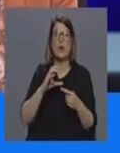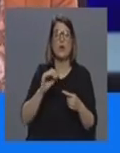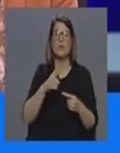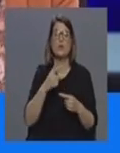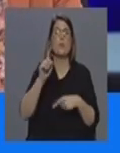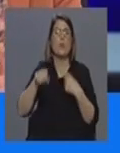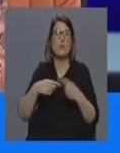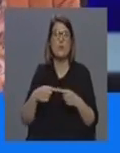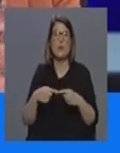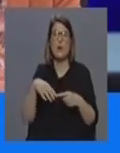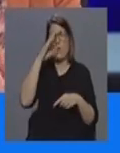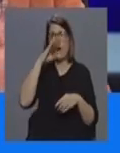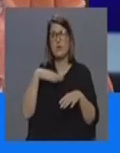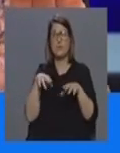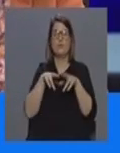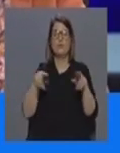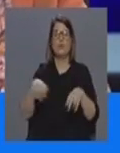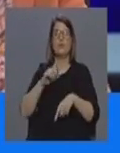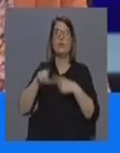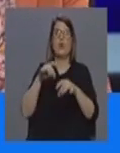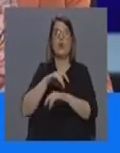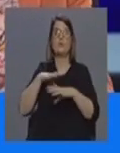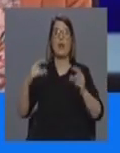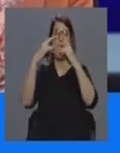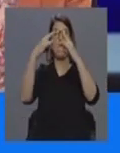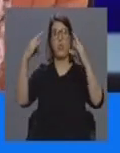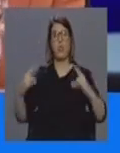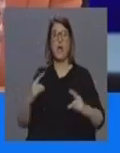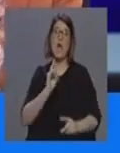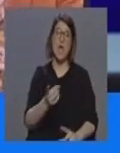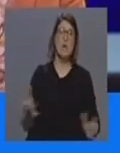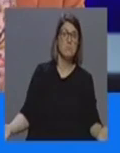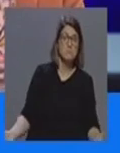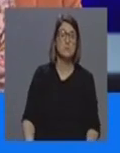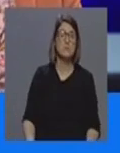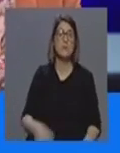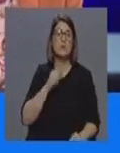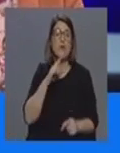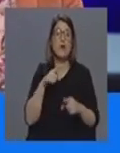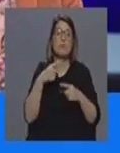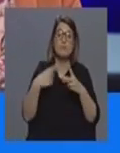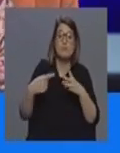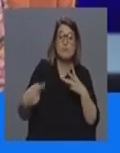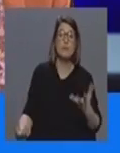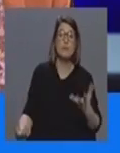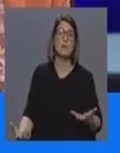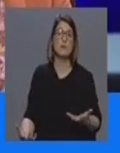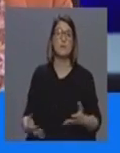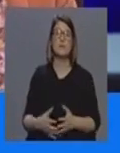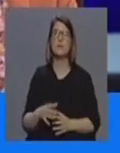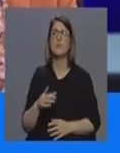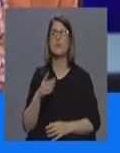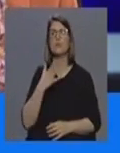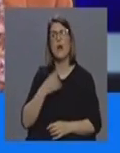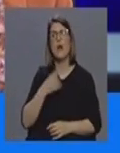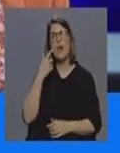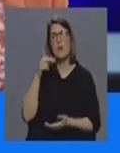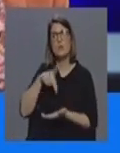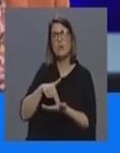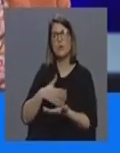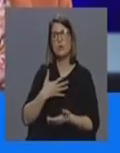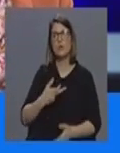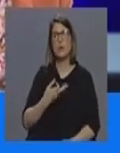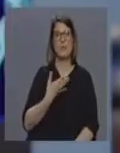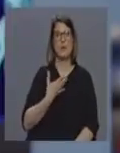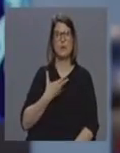enfermarias e a seguir se calhar funcionamos com o hospital de campanha e por isso é eu disse até as próprias unidades estava também de ouvir a posição do doutor Pedro Soares em relação